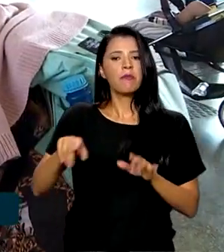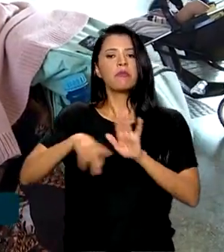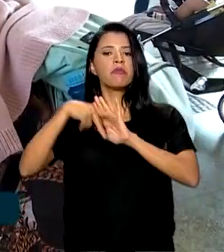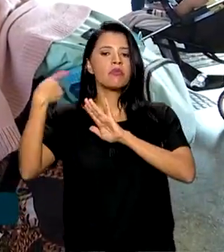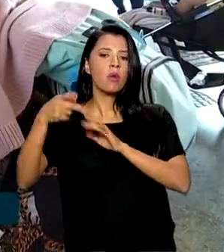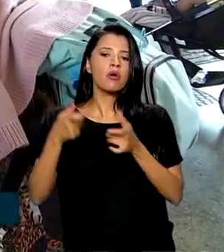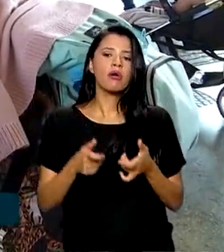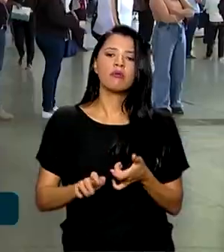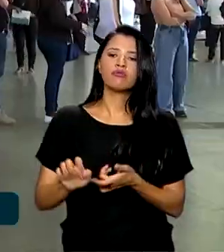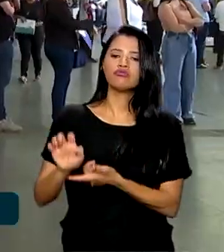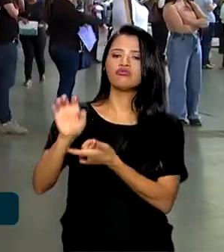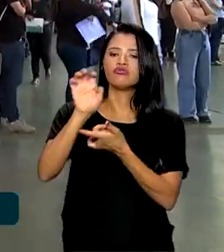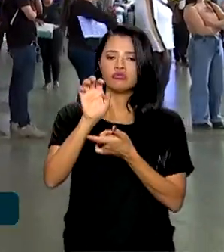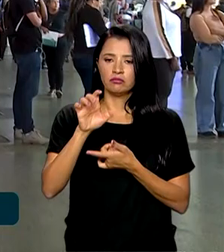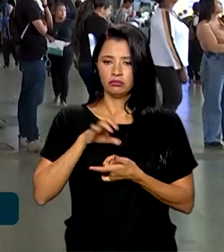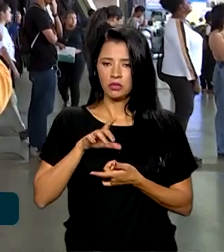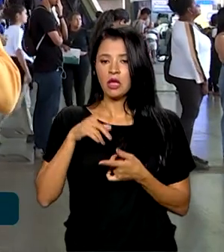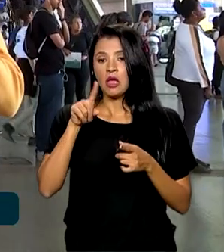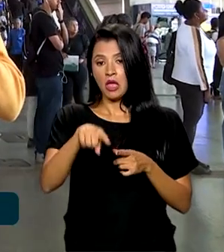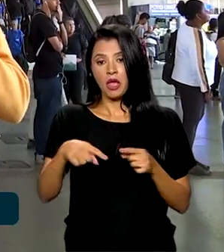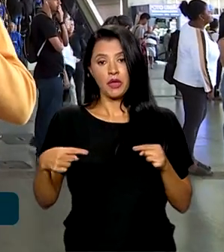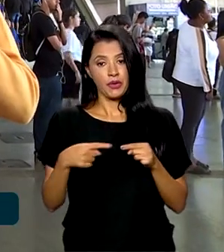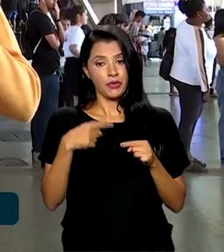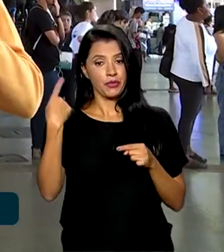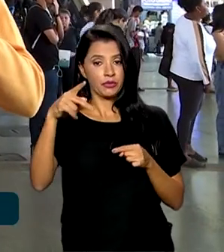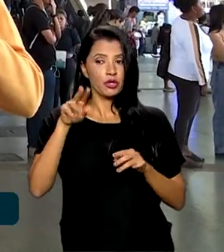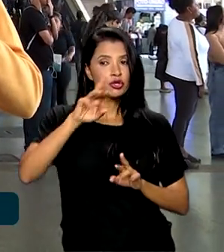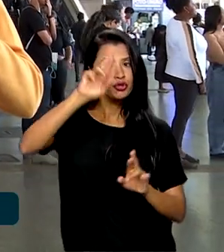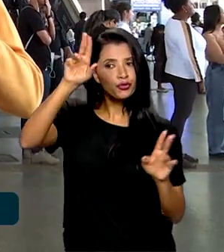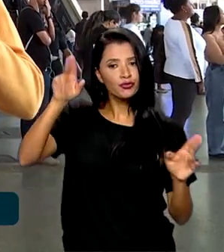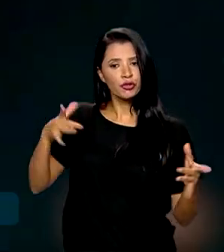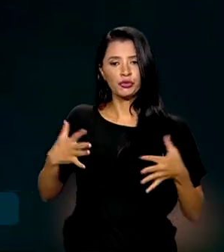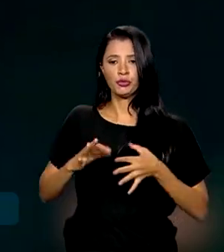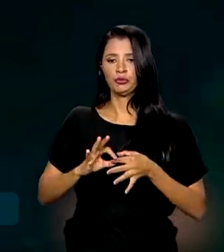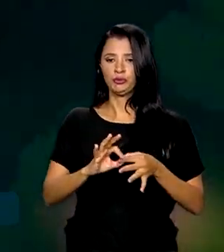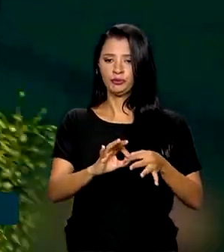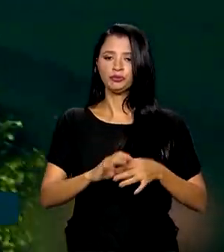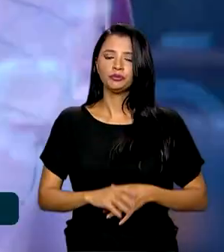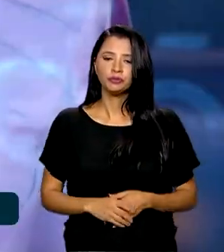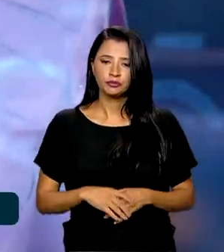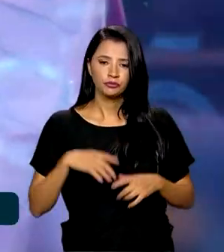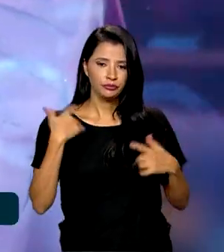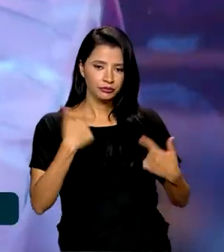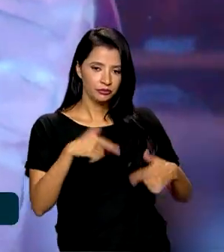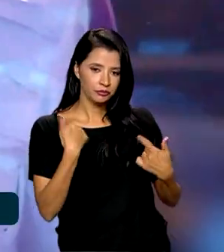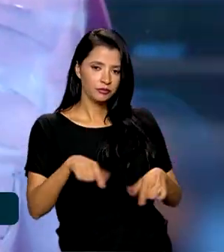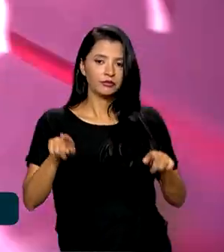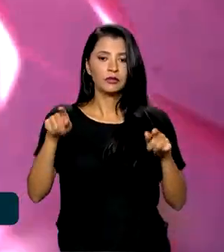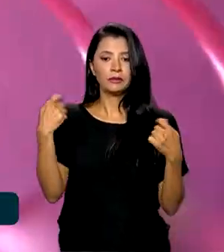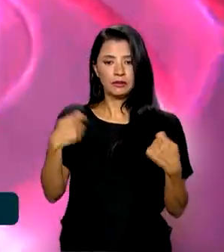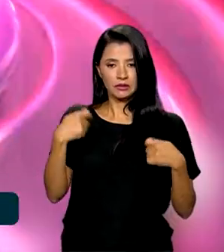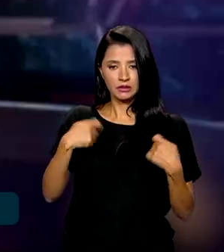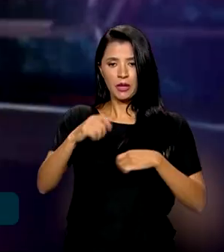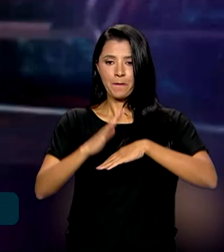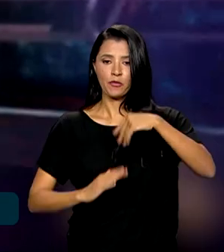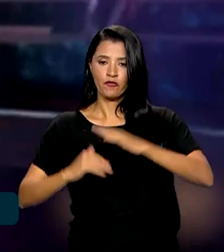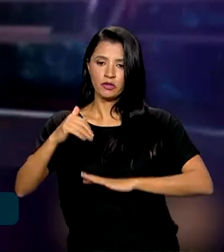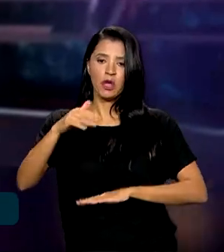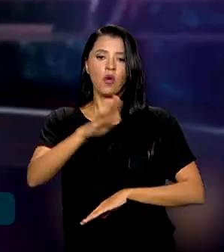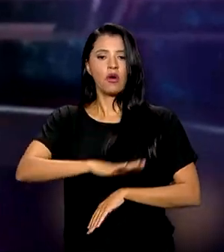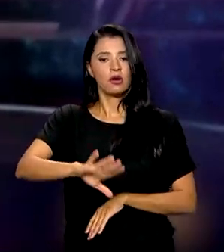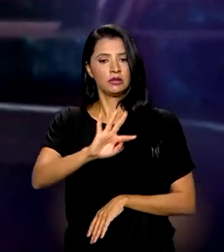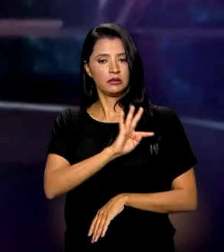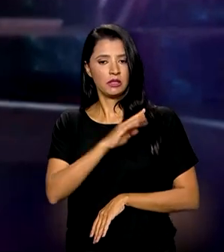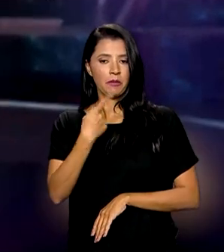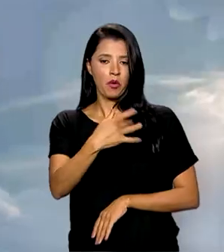cada região, de acordo com as diferentes realidades. O trabalho envolve profissionais da área técnica de